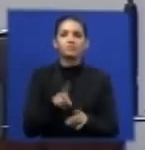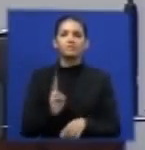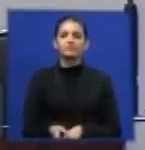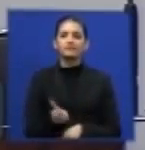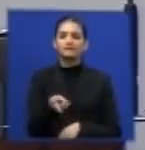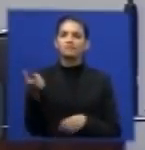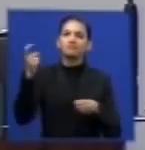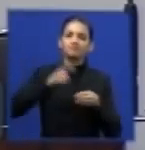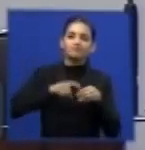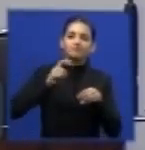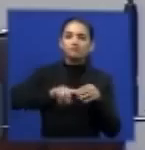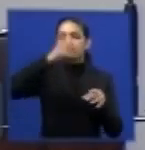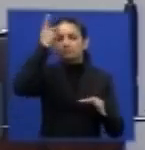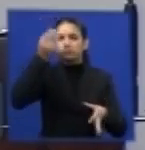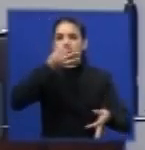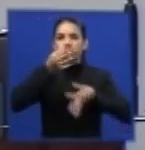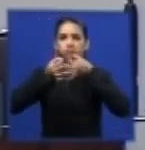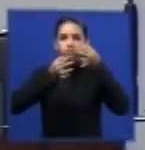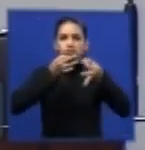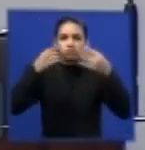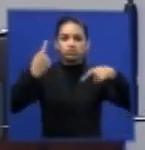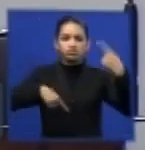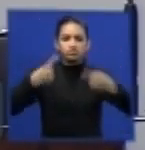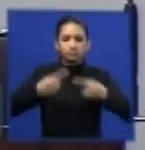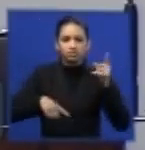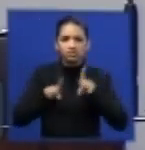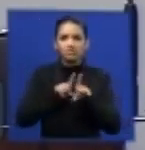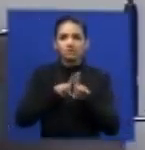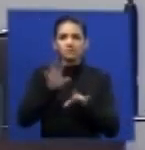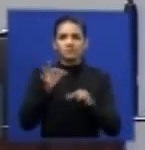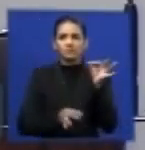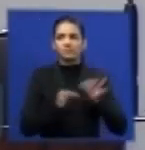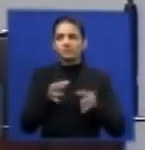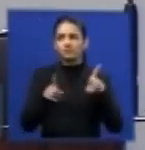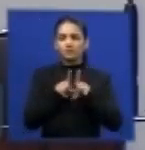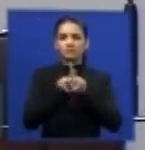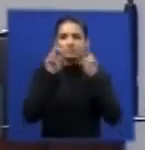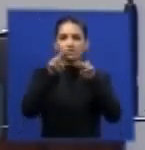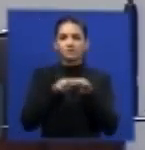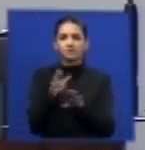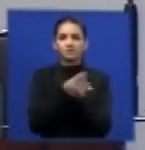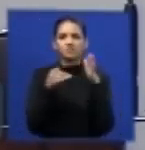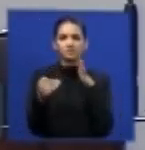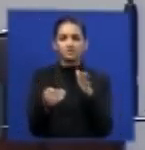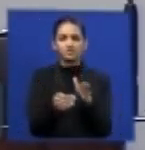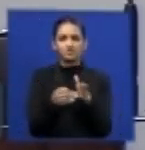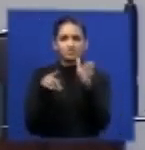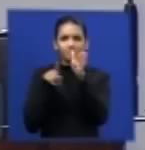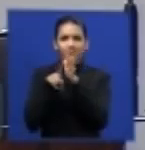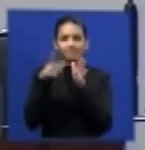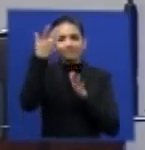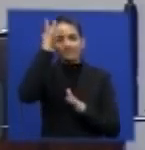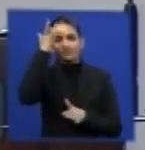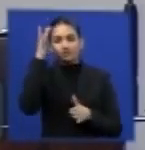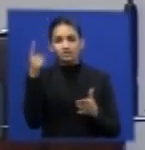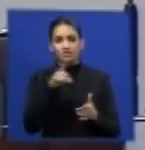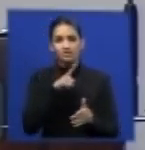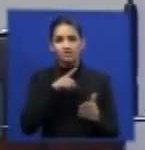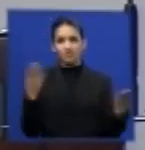sendo trazida à justiça enfim por causa desses questionamentos enfim que hoje estão aqui